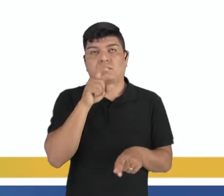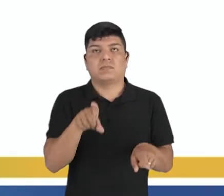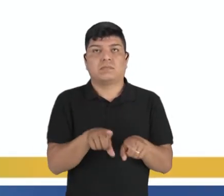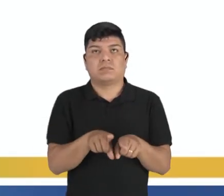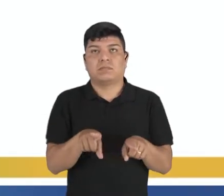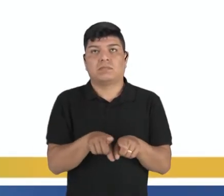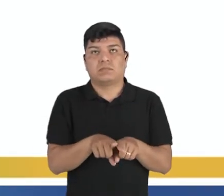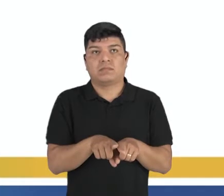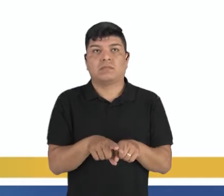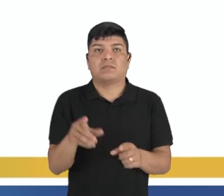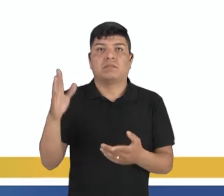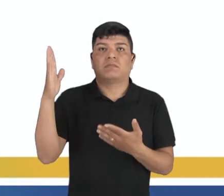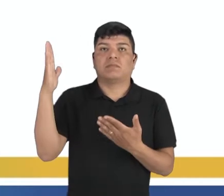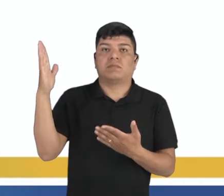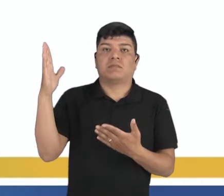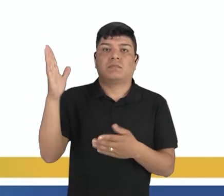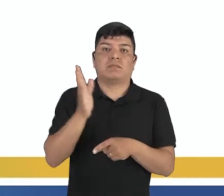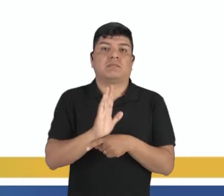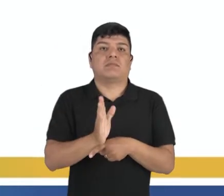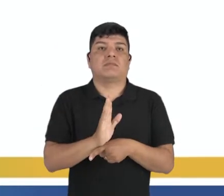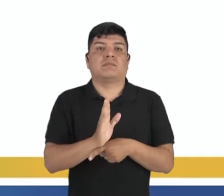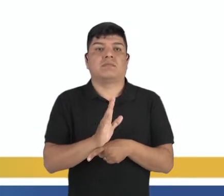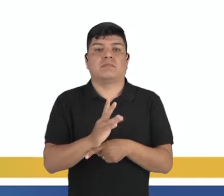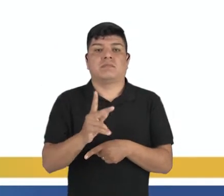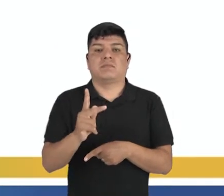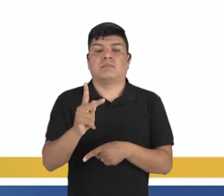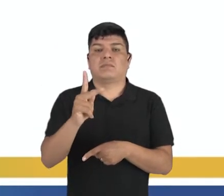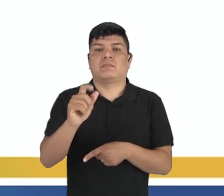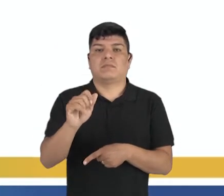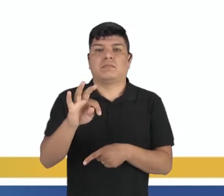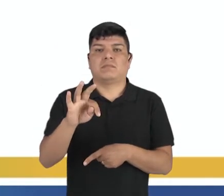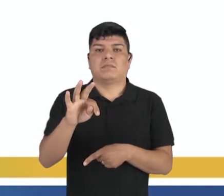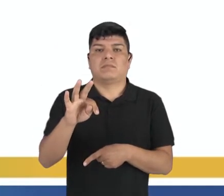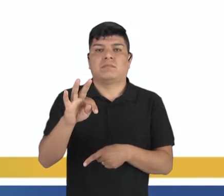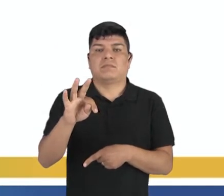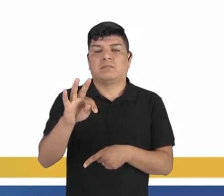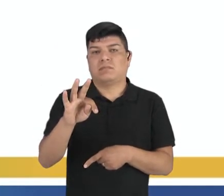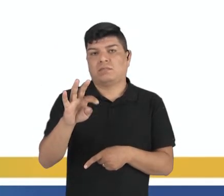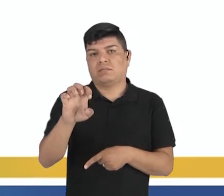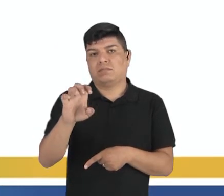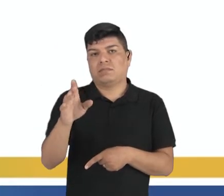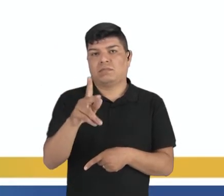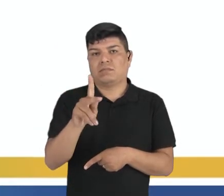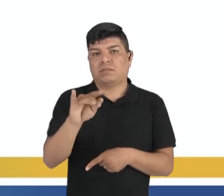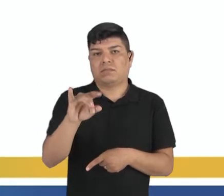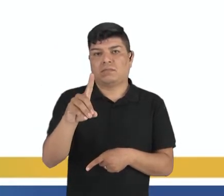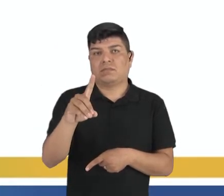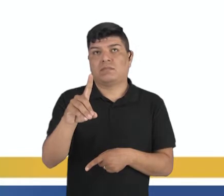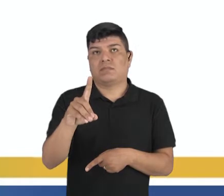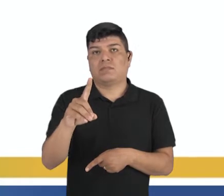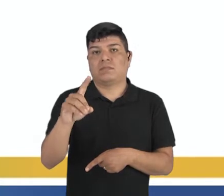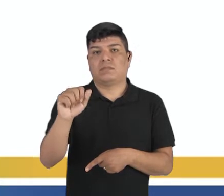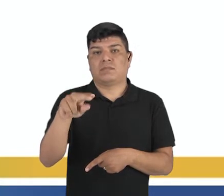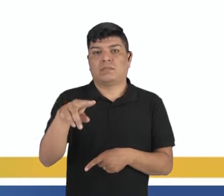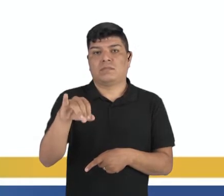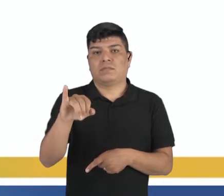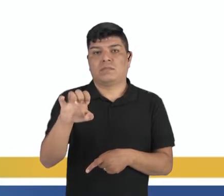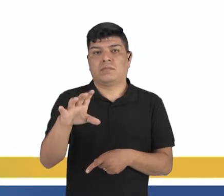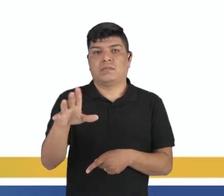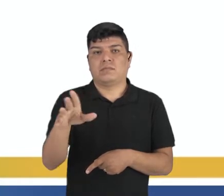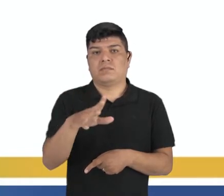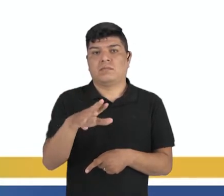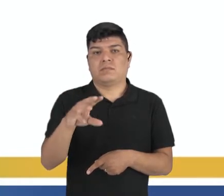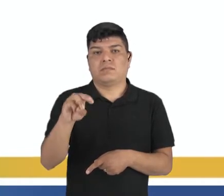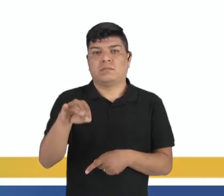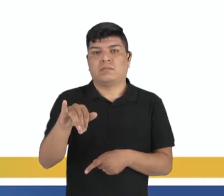Ali é a cena do filme Karate Kid, e os dois personagens é o Daniel e o Sr. Miyagi, né?